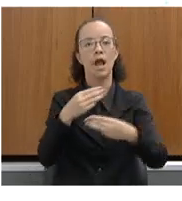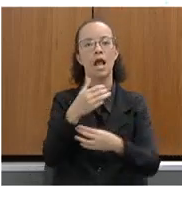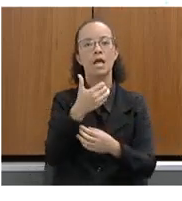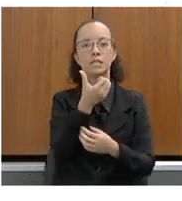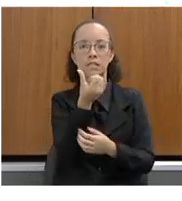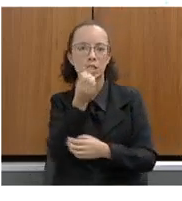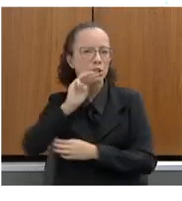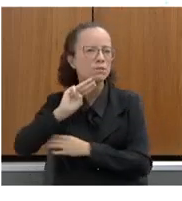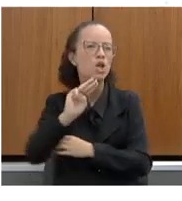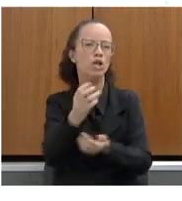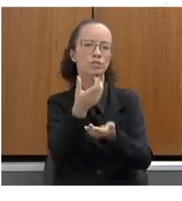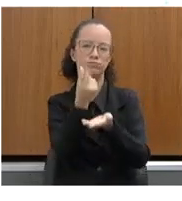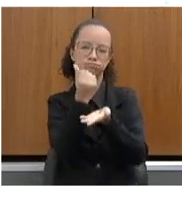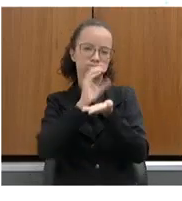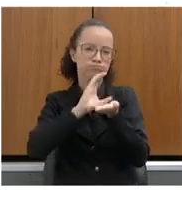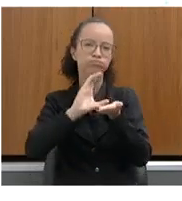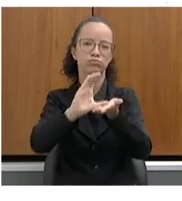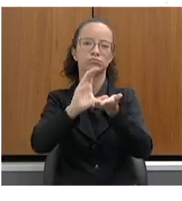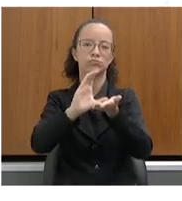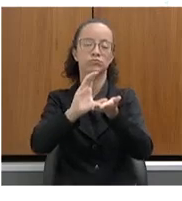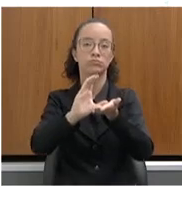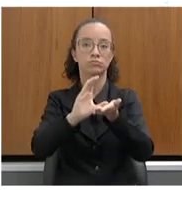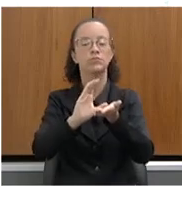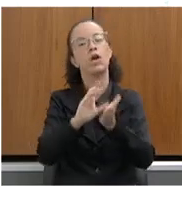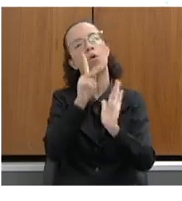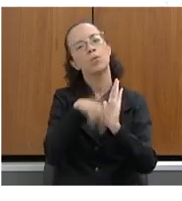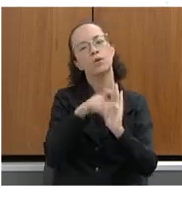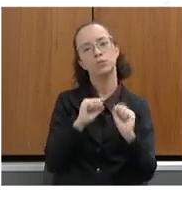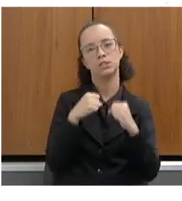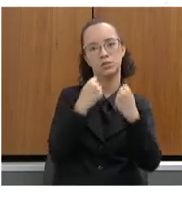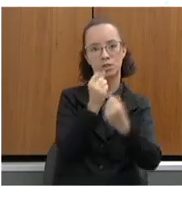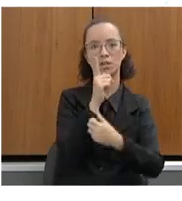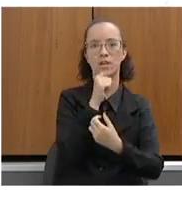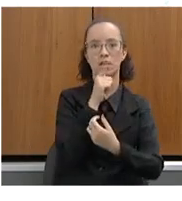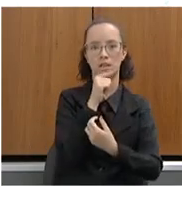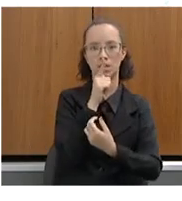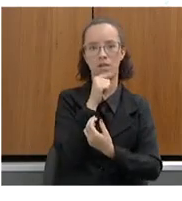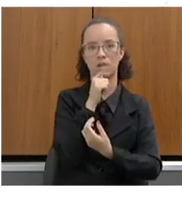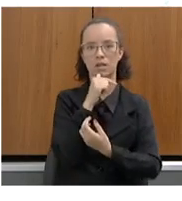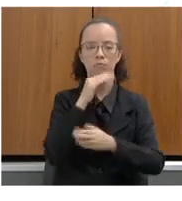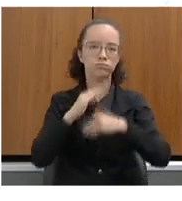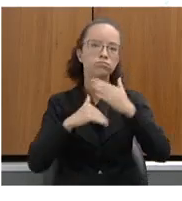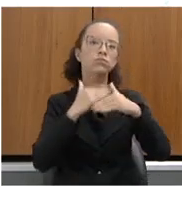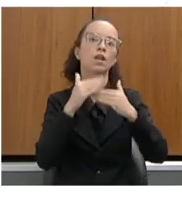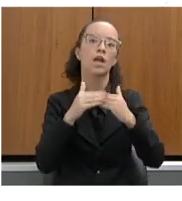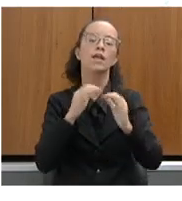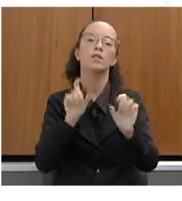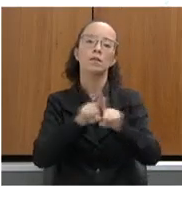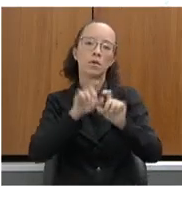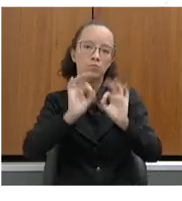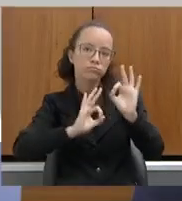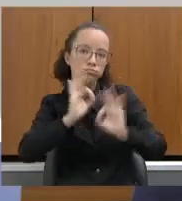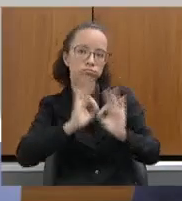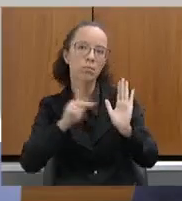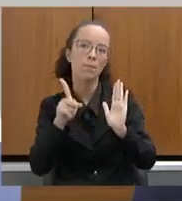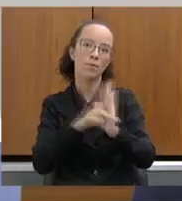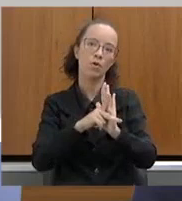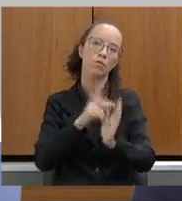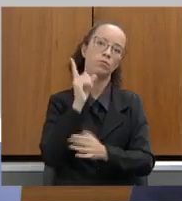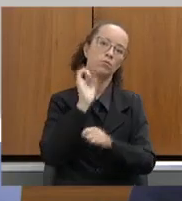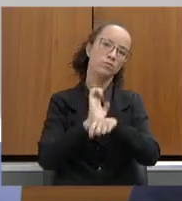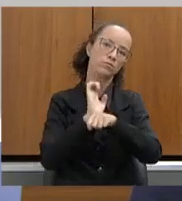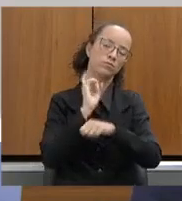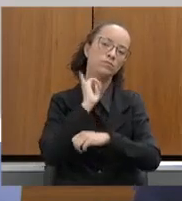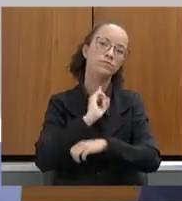do Ministério. O Programa de Segurança Hídrica está em elaboração, o Plano de Segurança Hídrica para o Estado de Minas